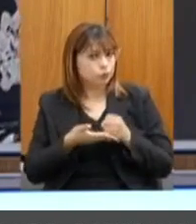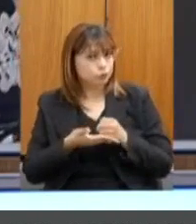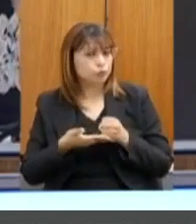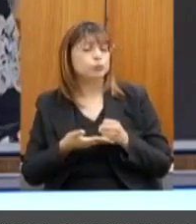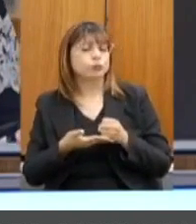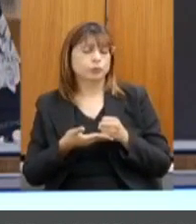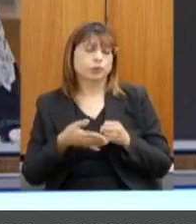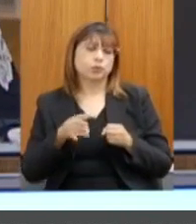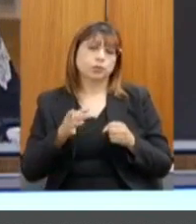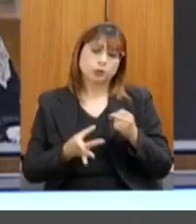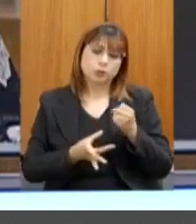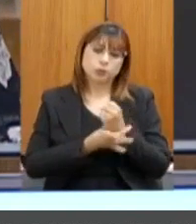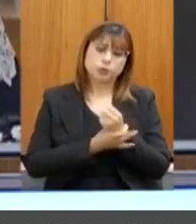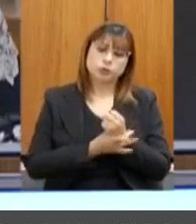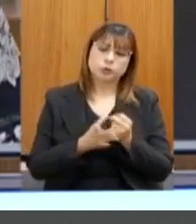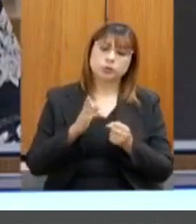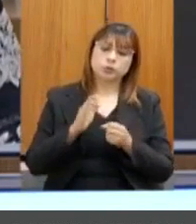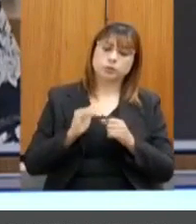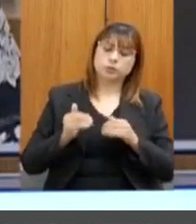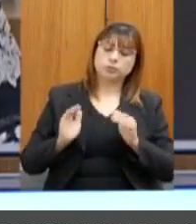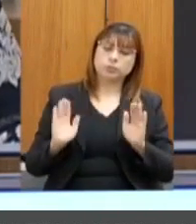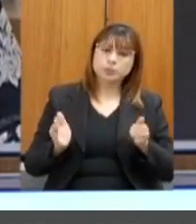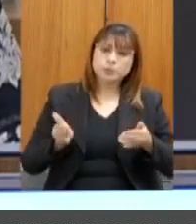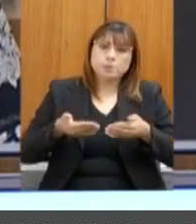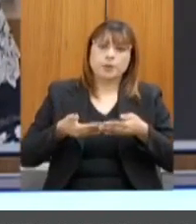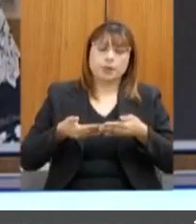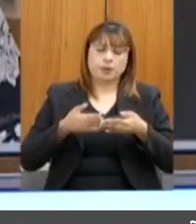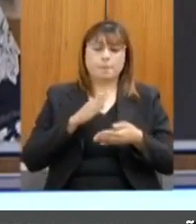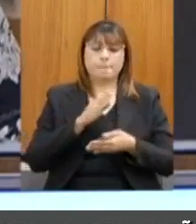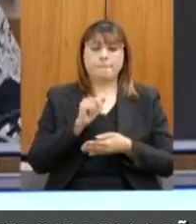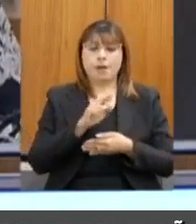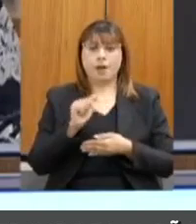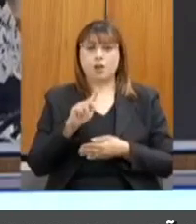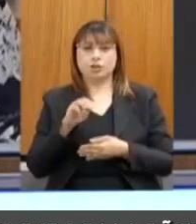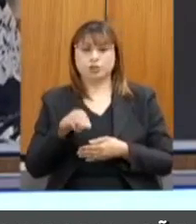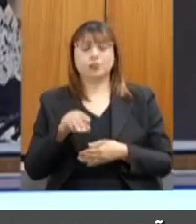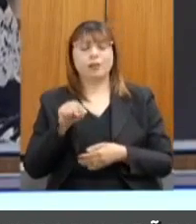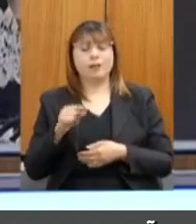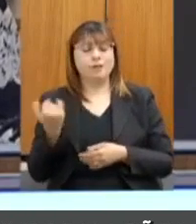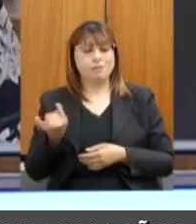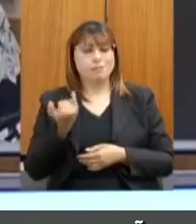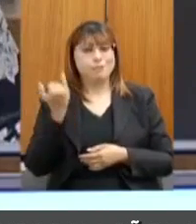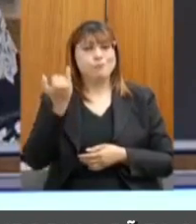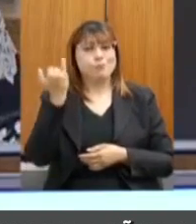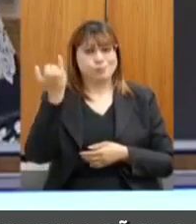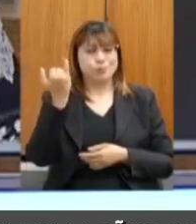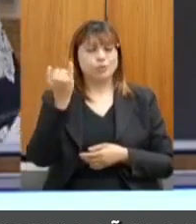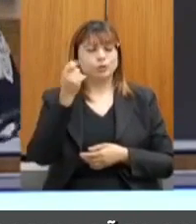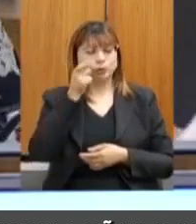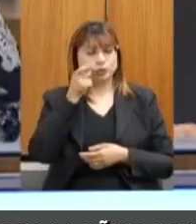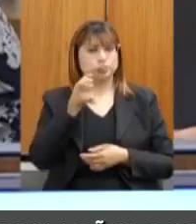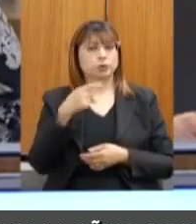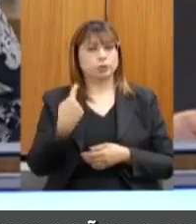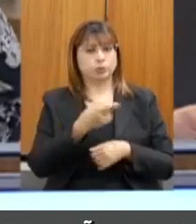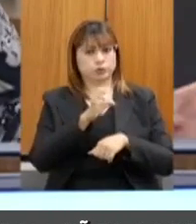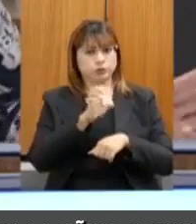como segurança de barragem, um tema muito importante para a segurança da sociedade do nosso Estado.